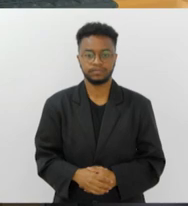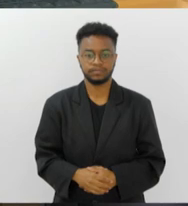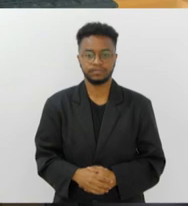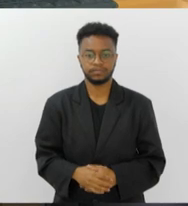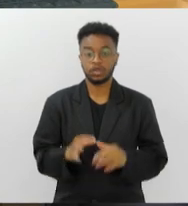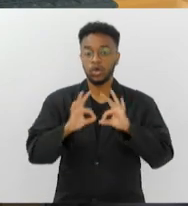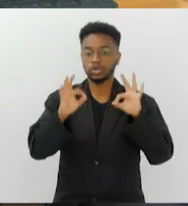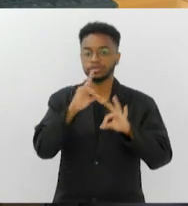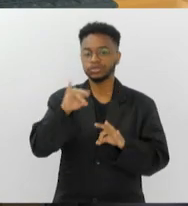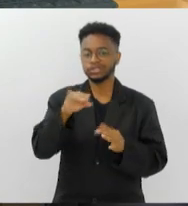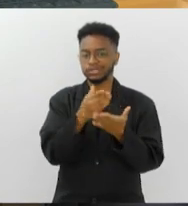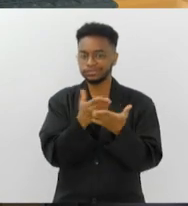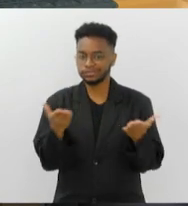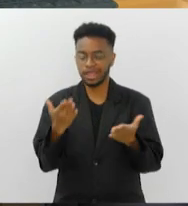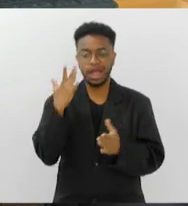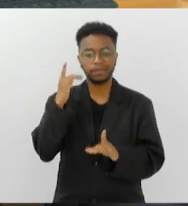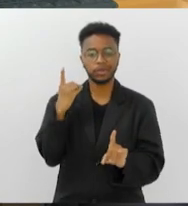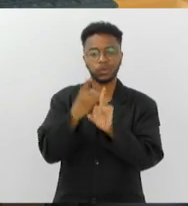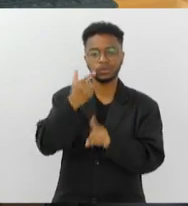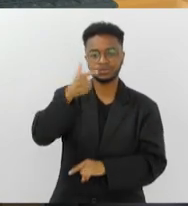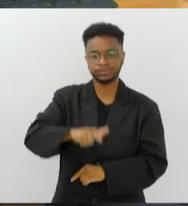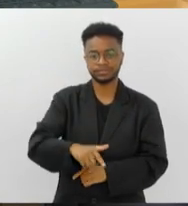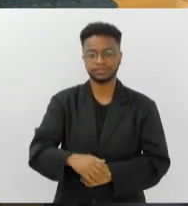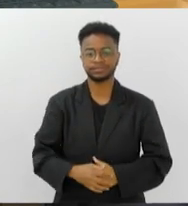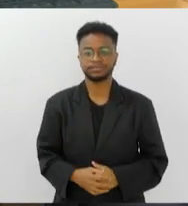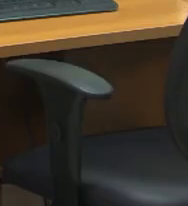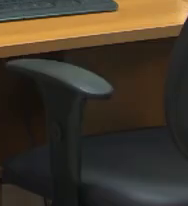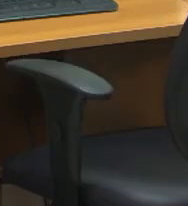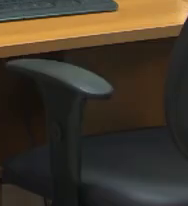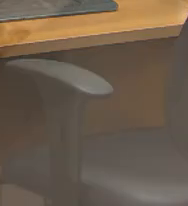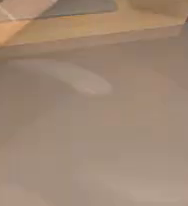Um ótimo dia para você e até amanhã!